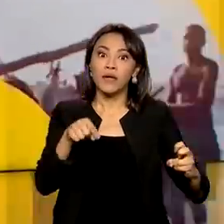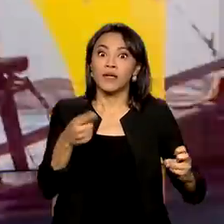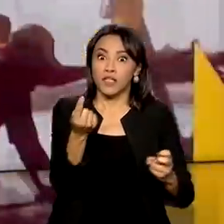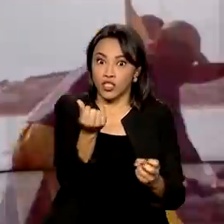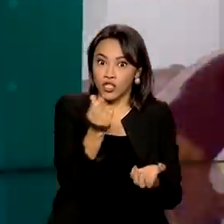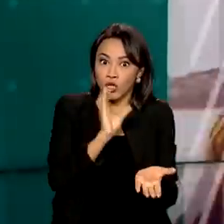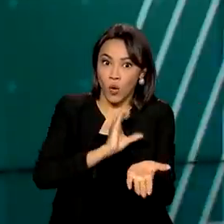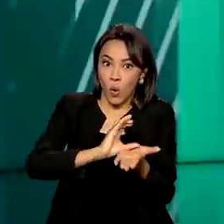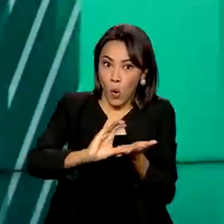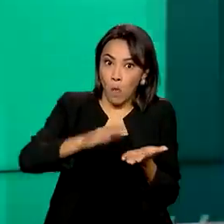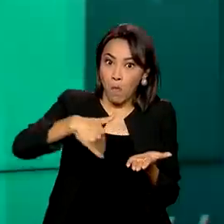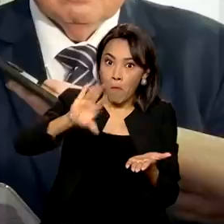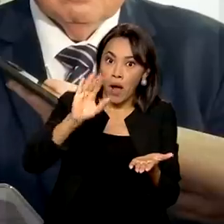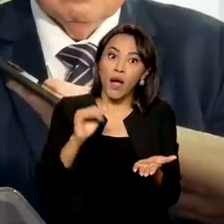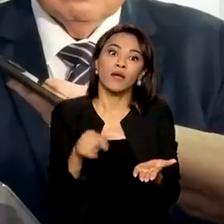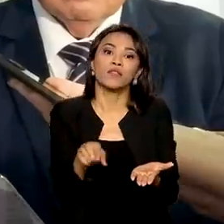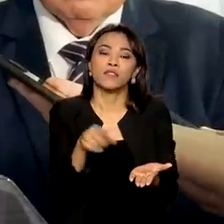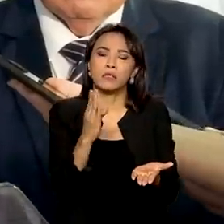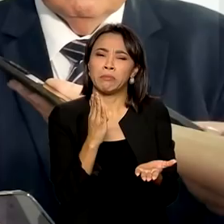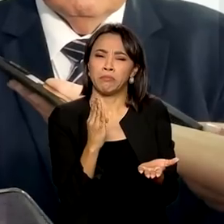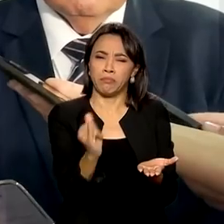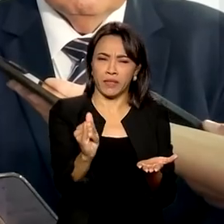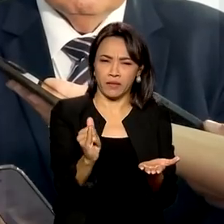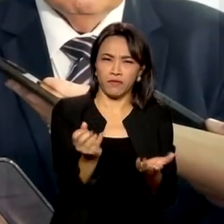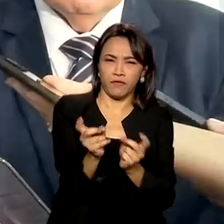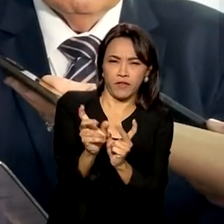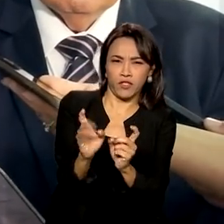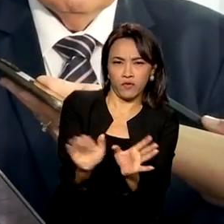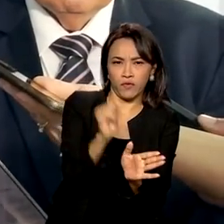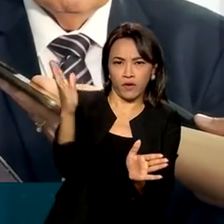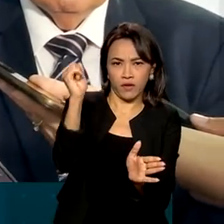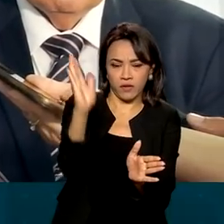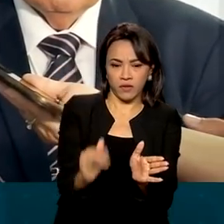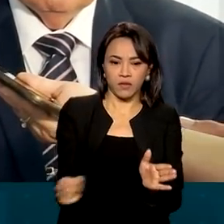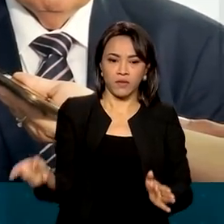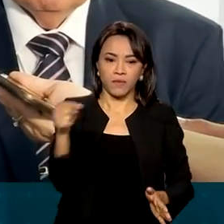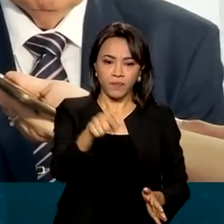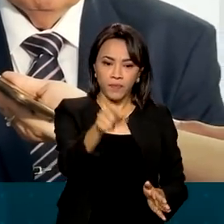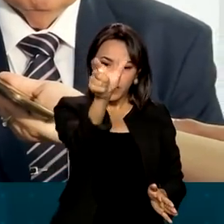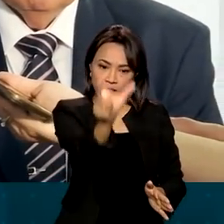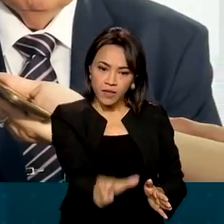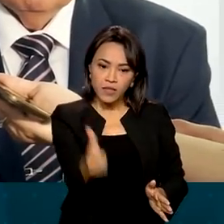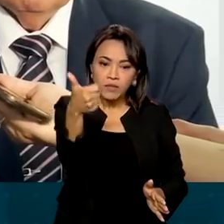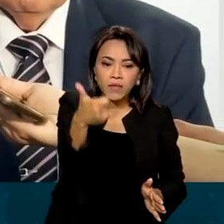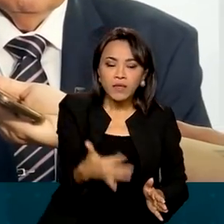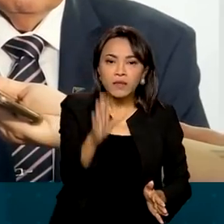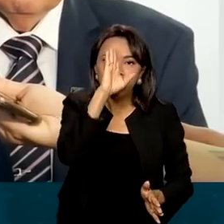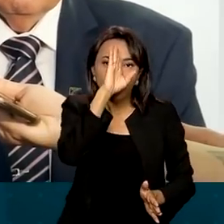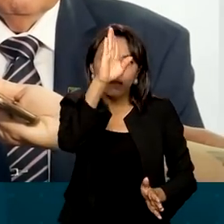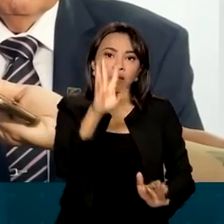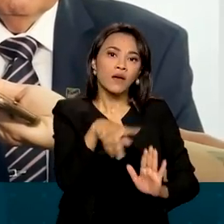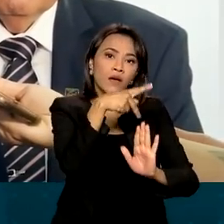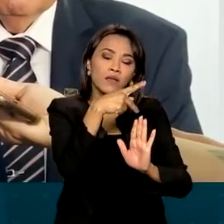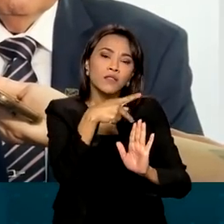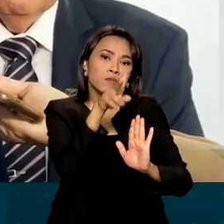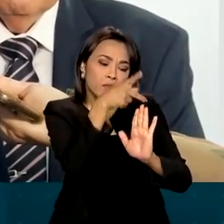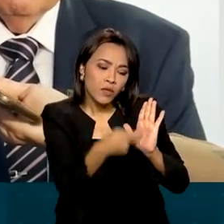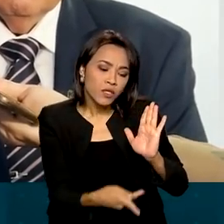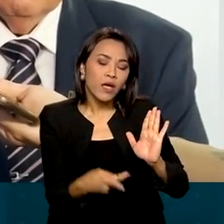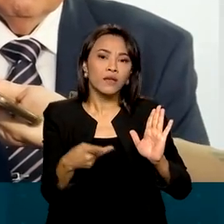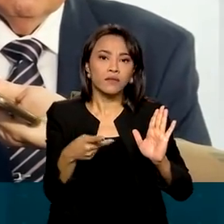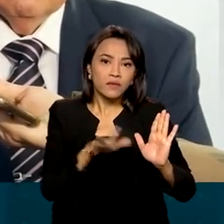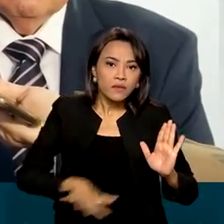produtos vendidos ao exterior. Tem desenvolvido os principais projetos e programas das nossas Forças